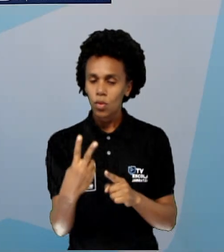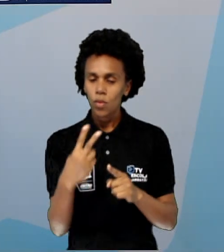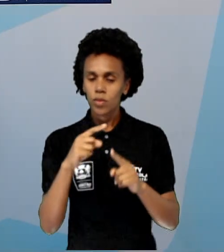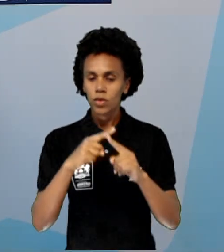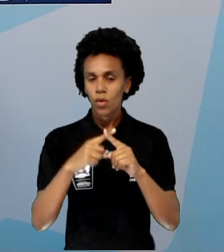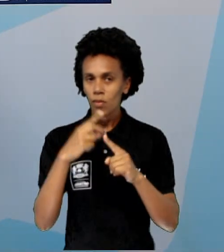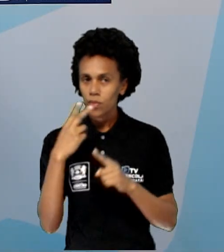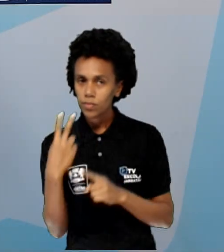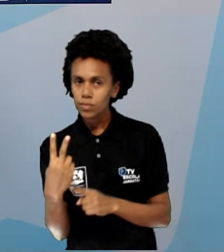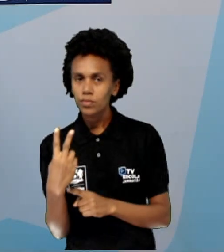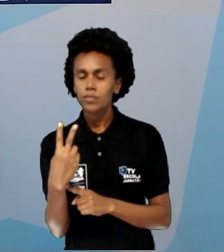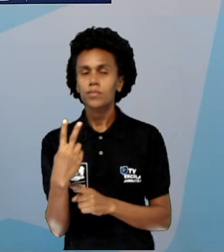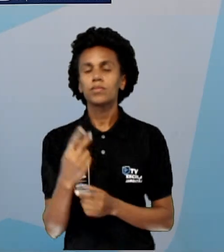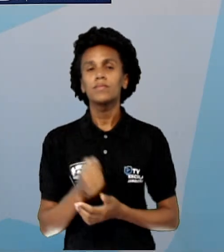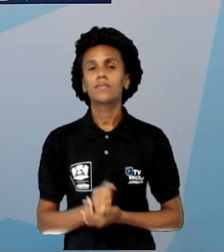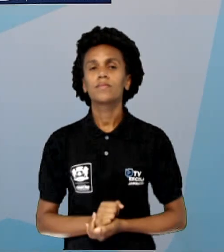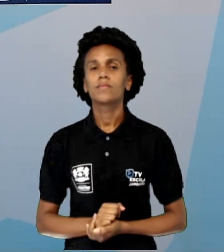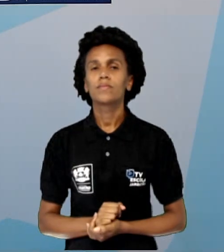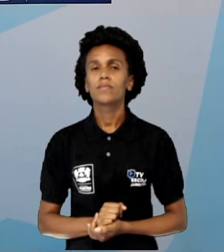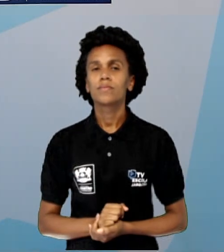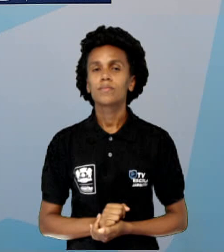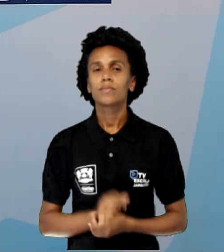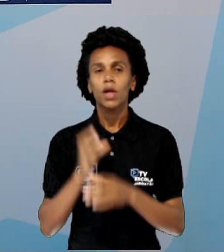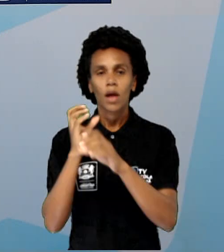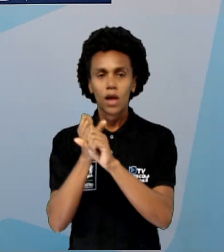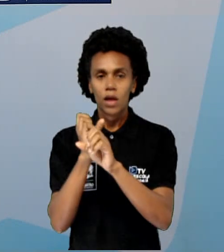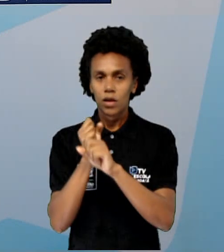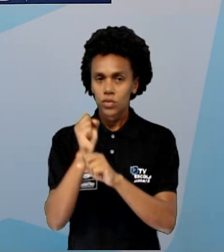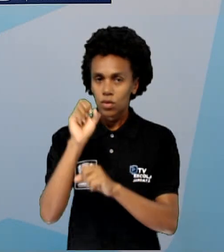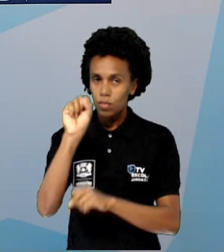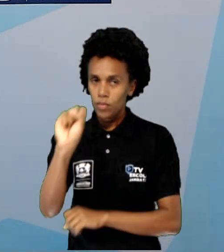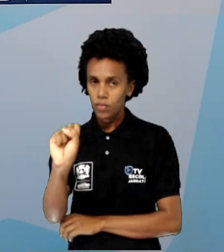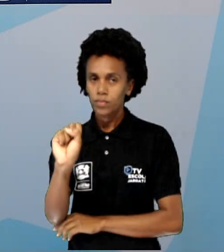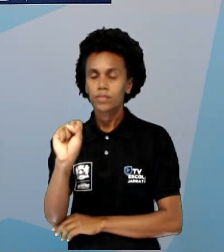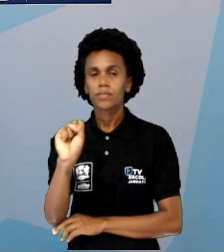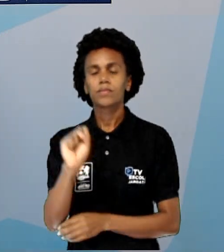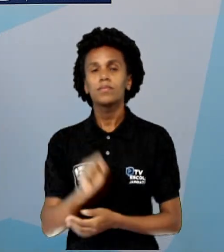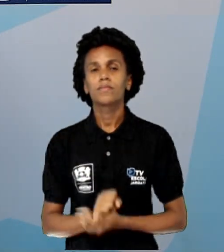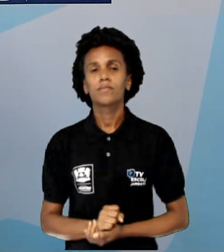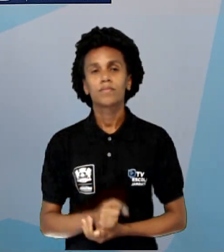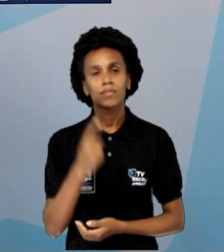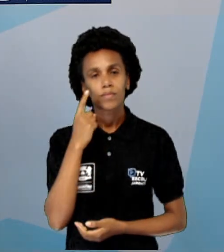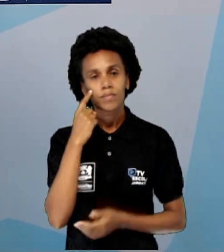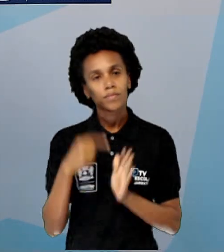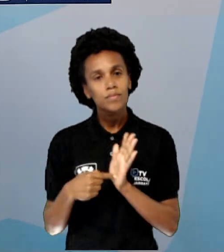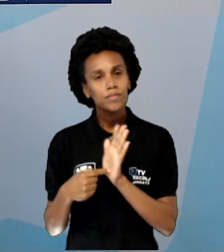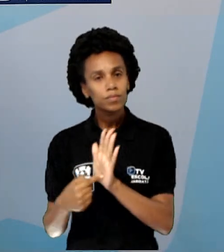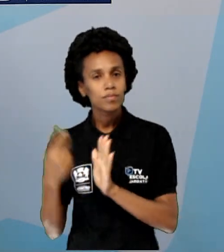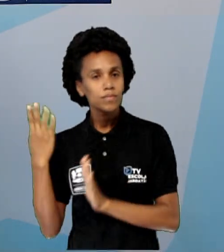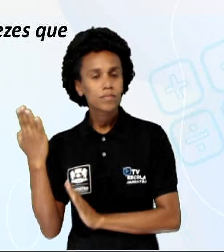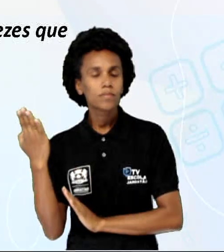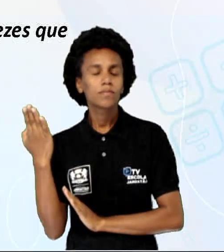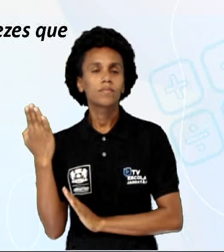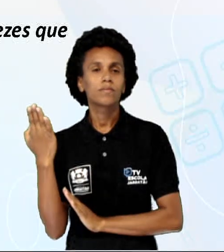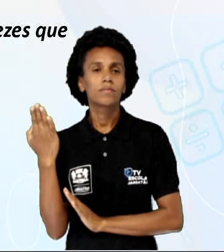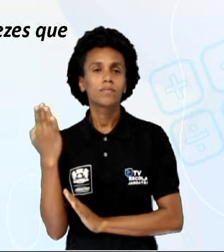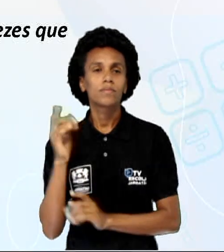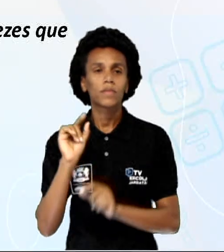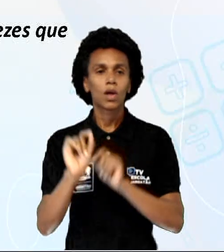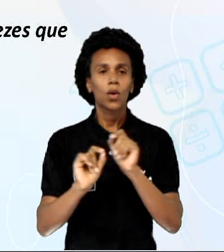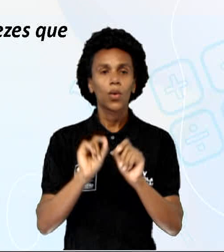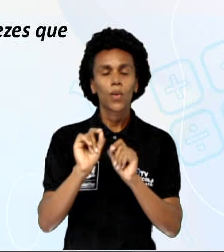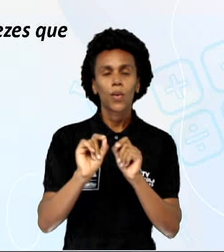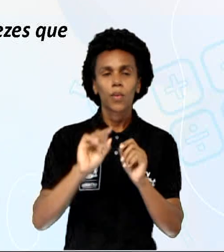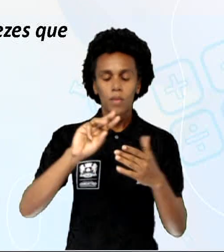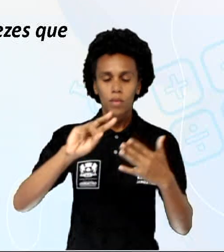3 vezes. E essa multiplicação vai dar 8. Olha aqui, coloquei um desenhinho para a gente lembrar do que é expoente e do que é base,